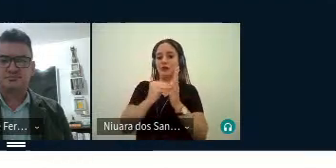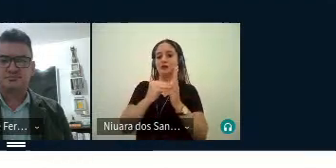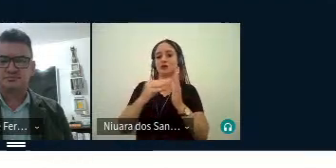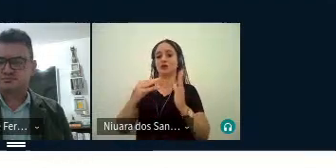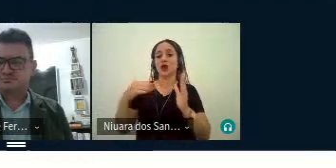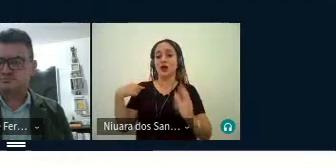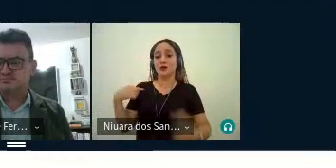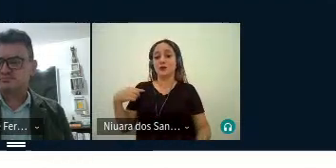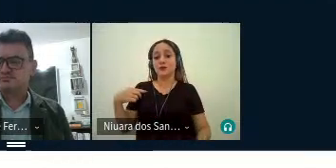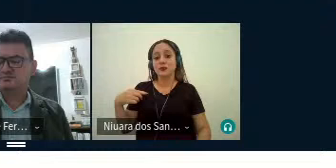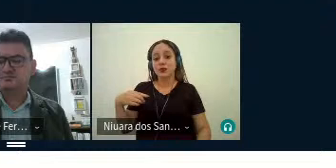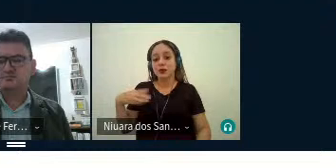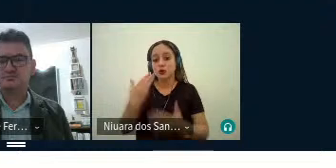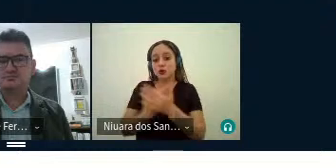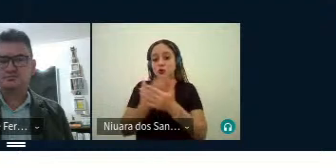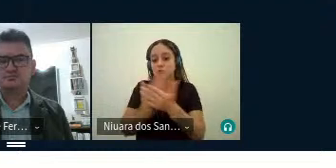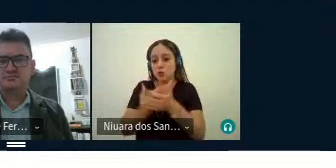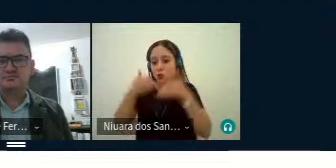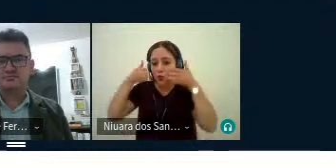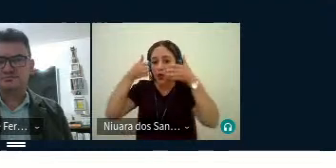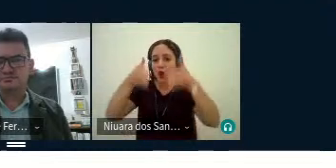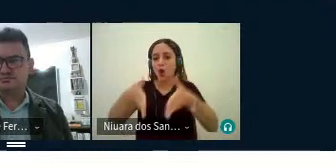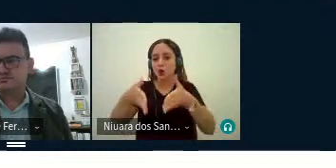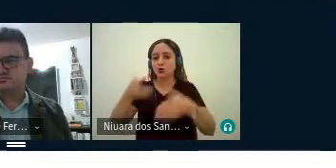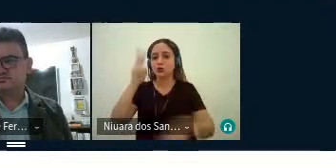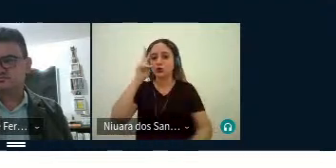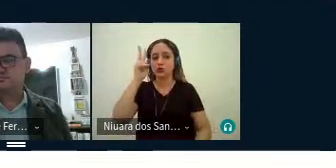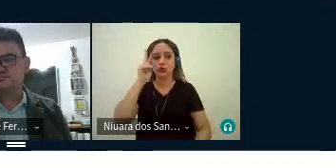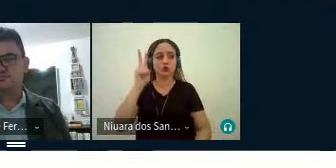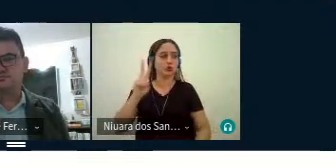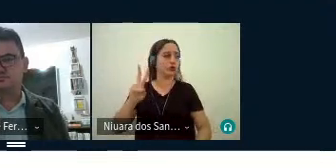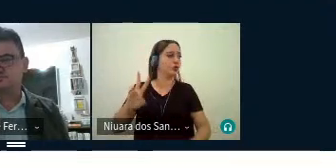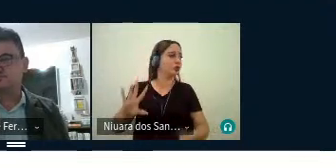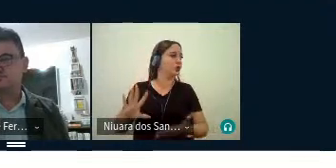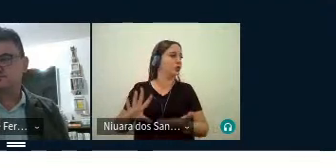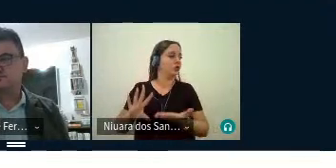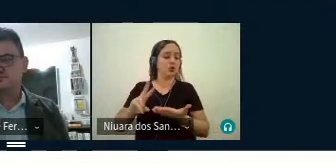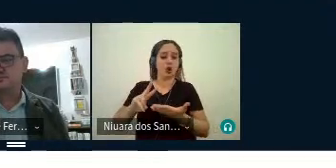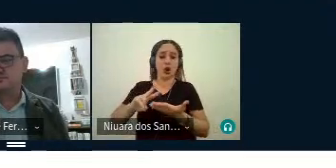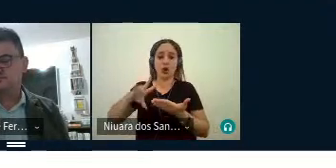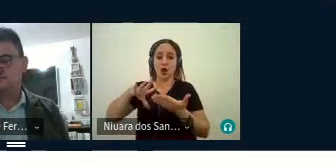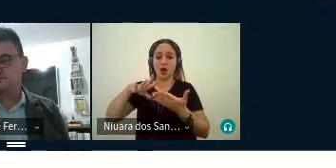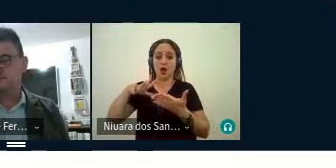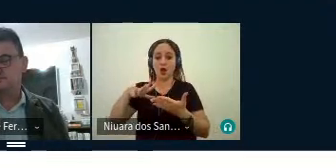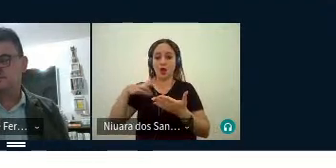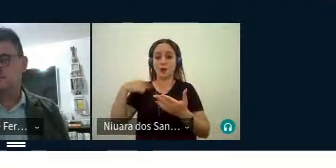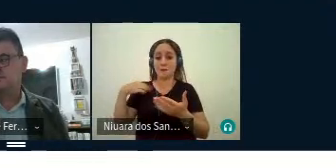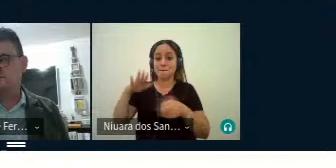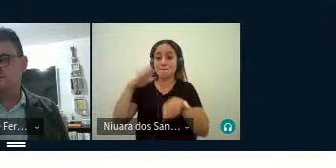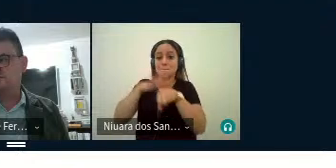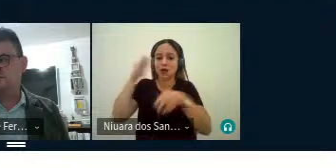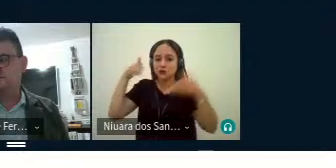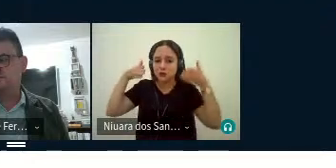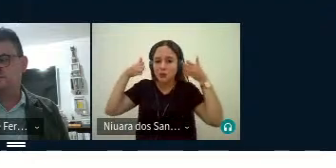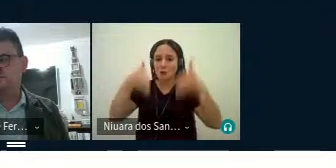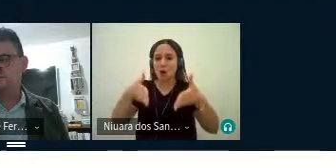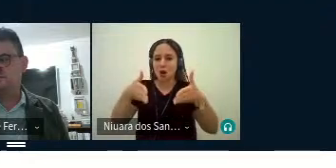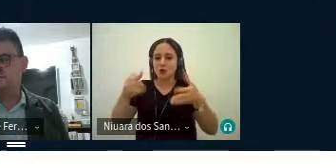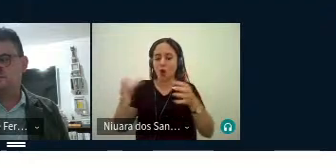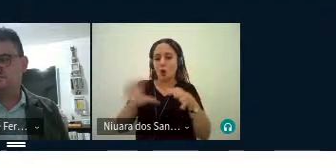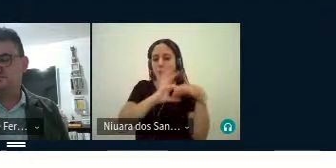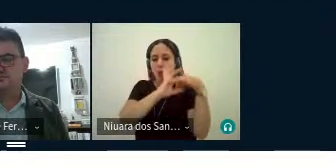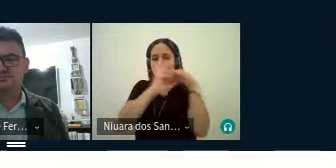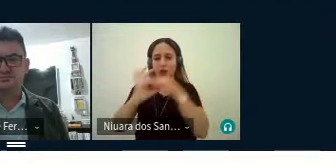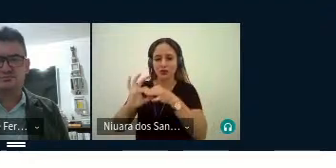nos estudos da história da tradução da Amazônia brasileira, e mais especificamente, sua contextualização,